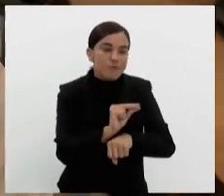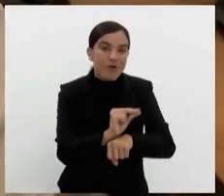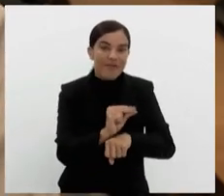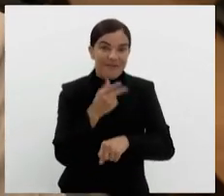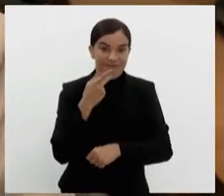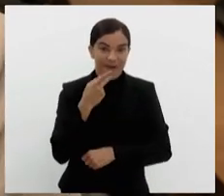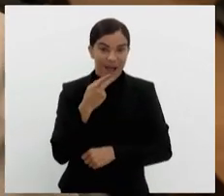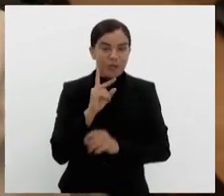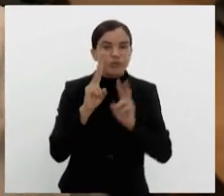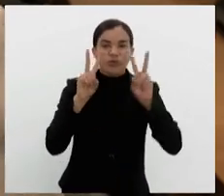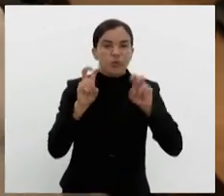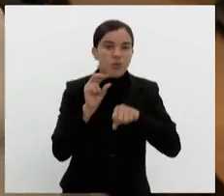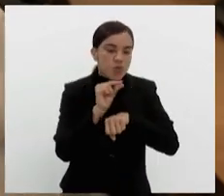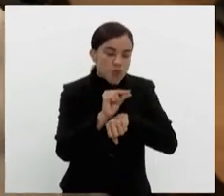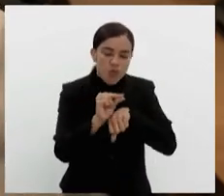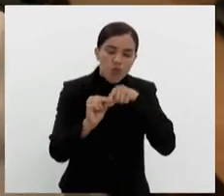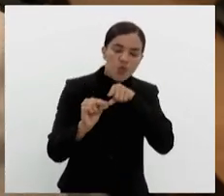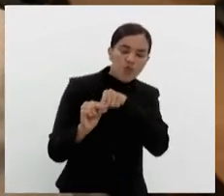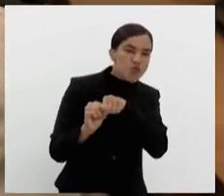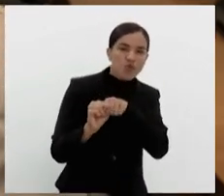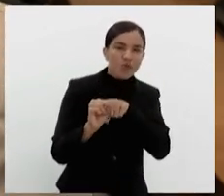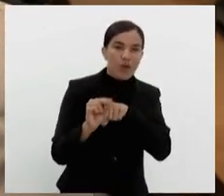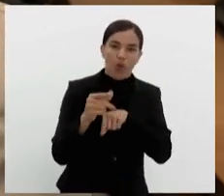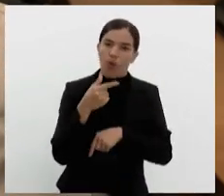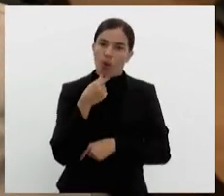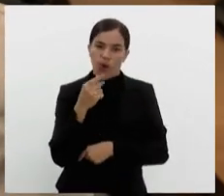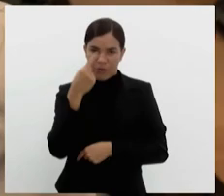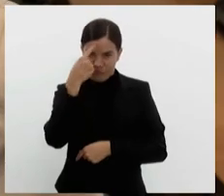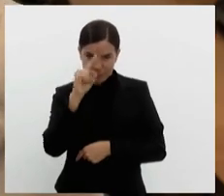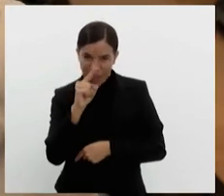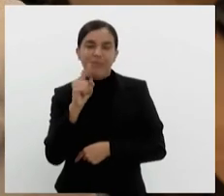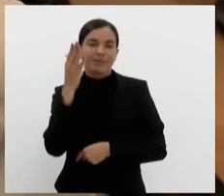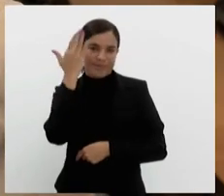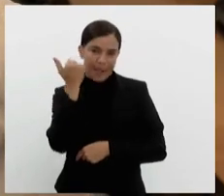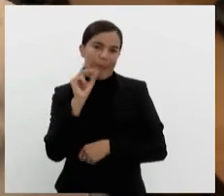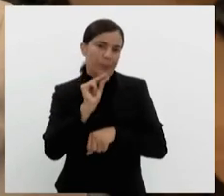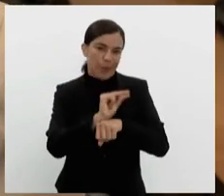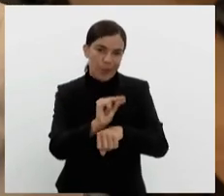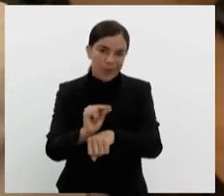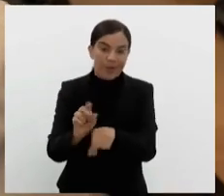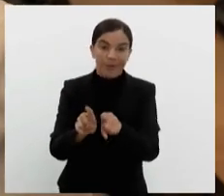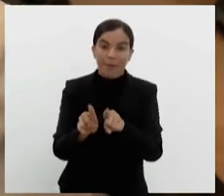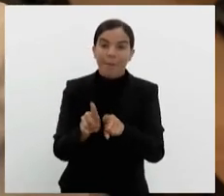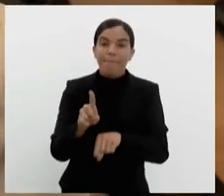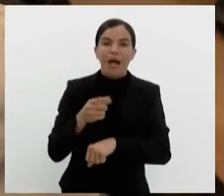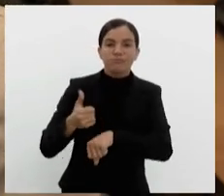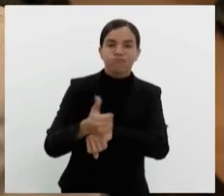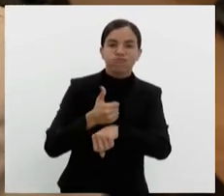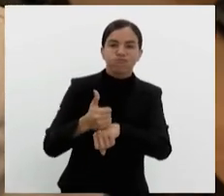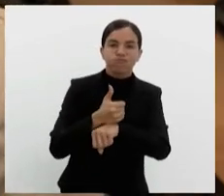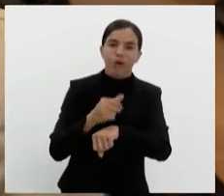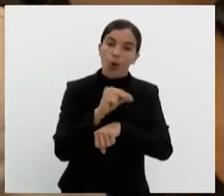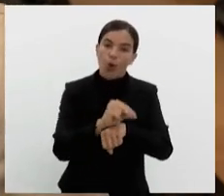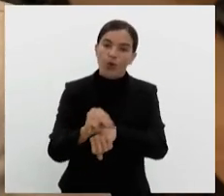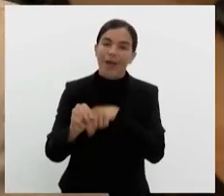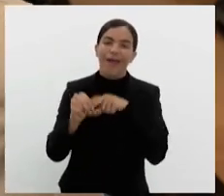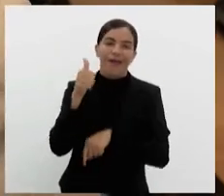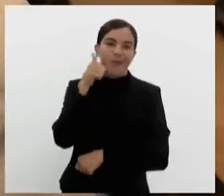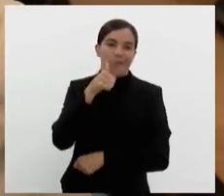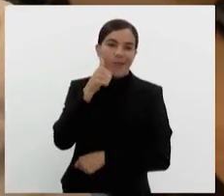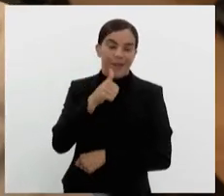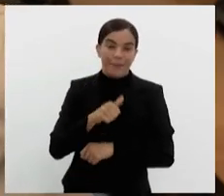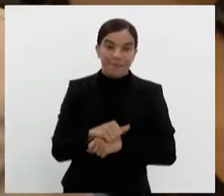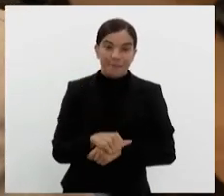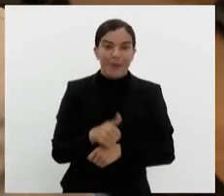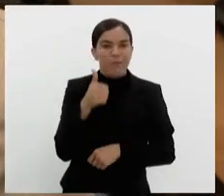fala da linha de cuidado, não que os homens não cuidem, mas esse ex-perno cuidado são as mulheres. E as